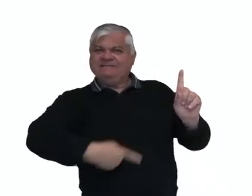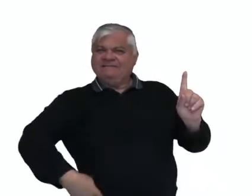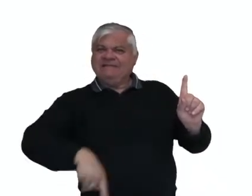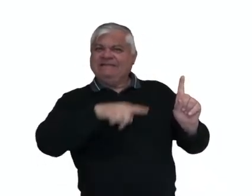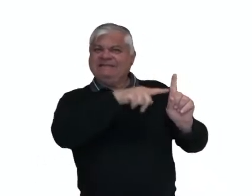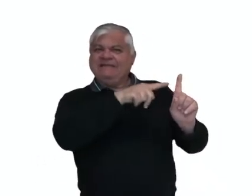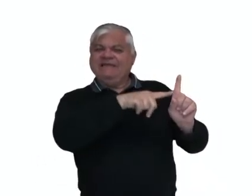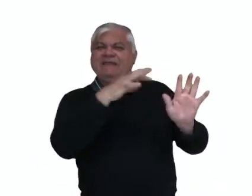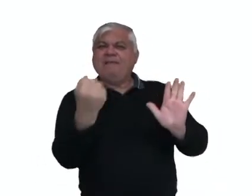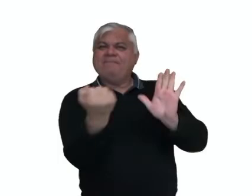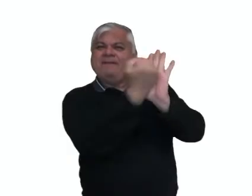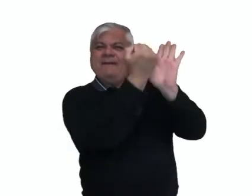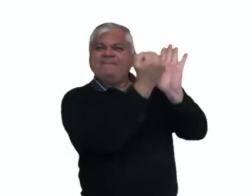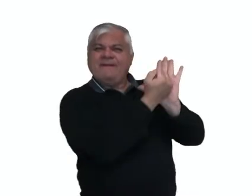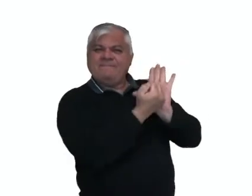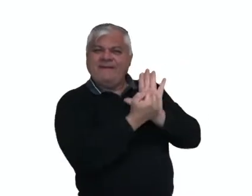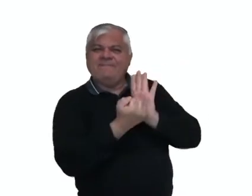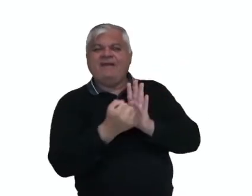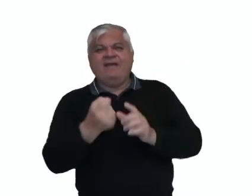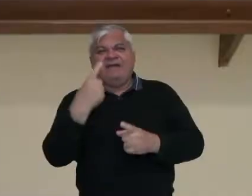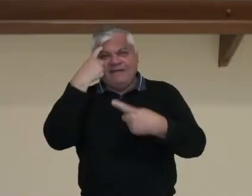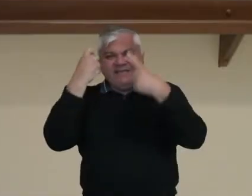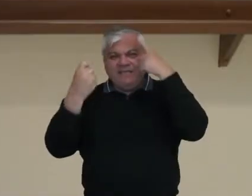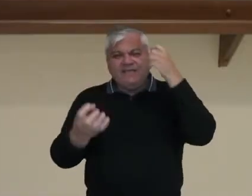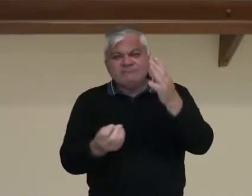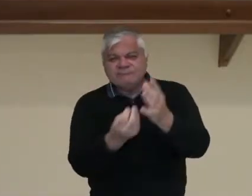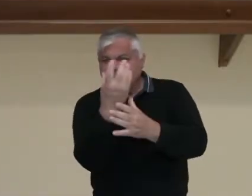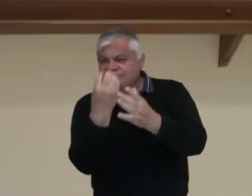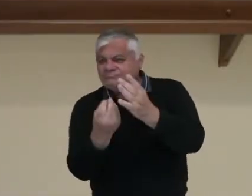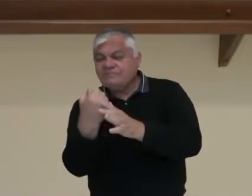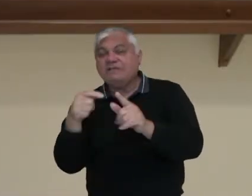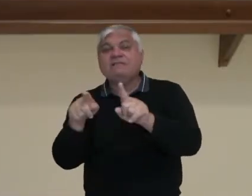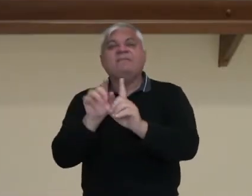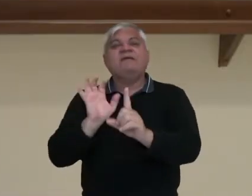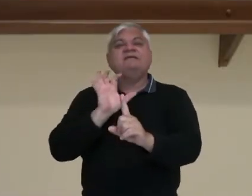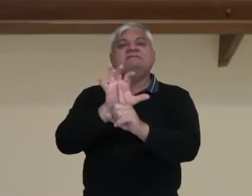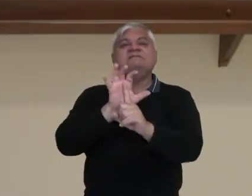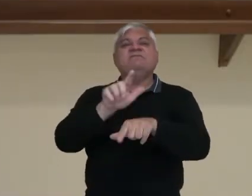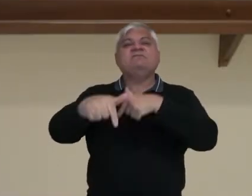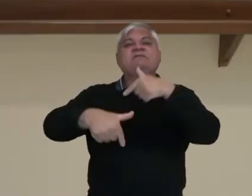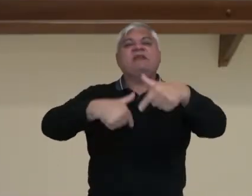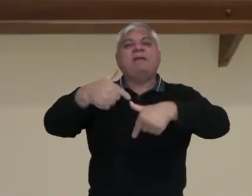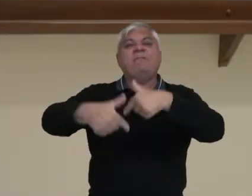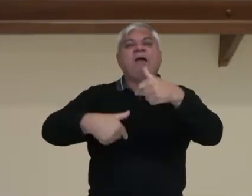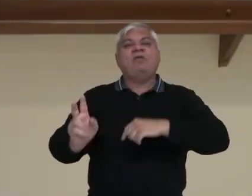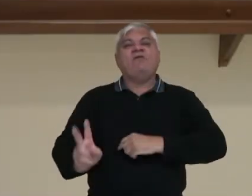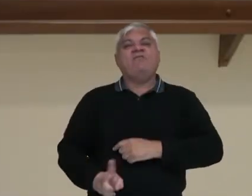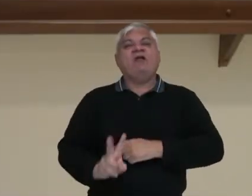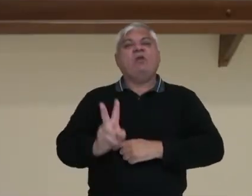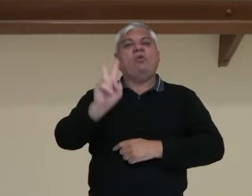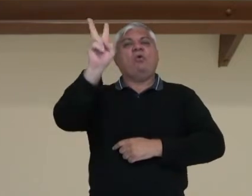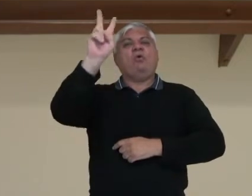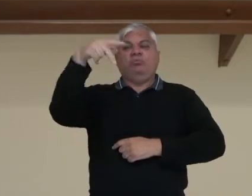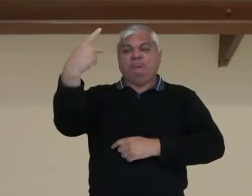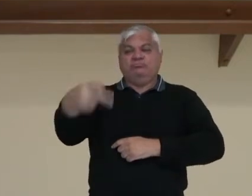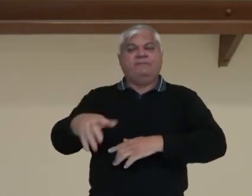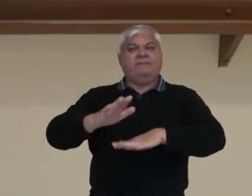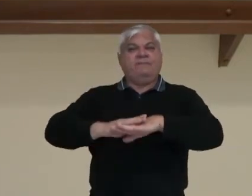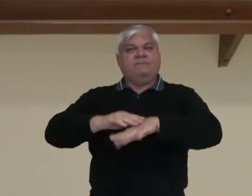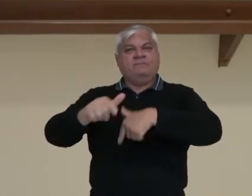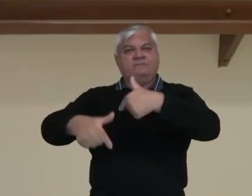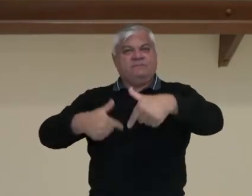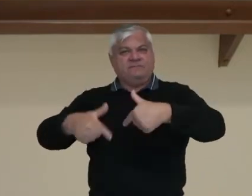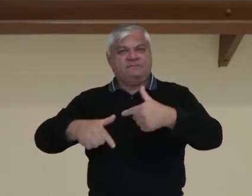símbolos e emblemas nacionais e o incentivo ao trabalho e a valorização do trabalhador.